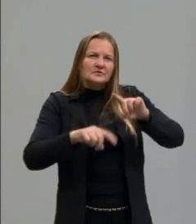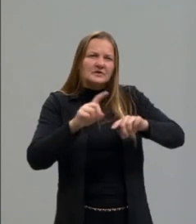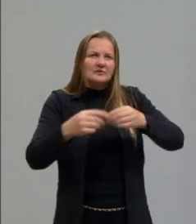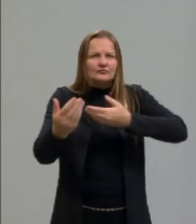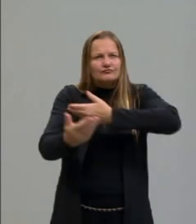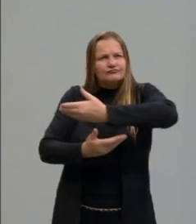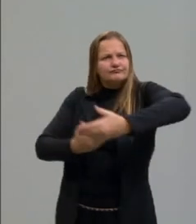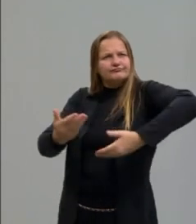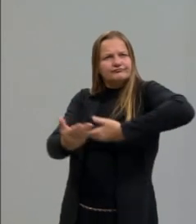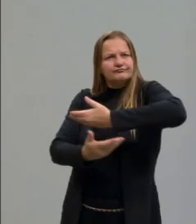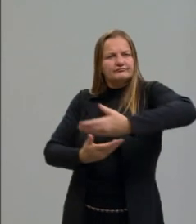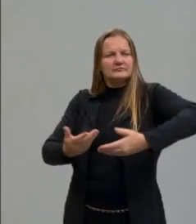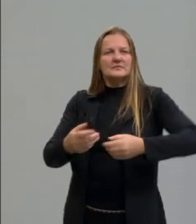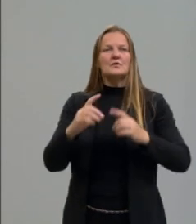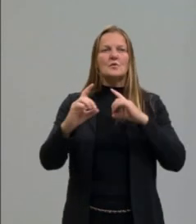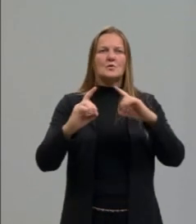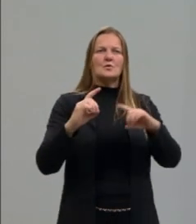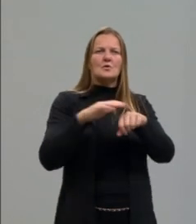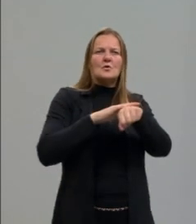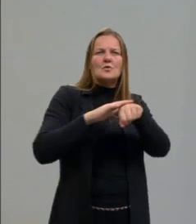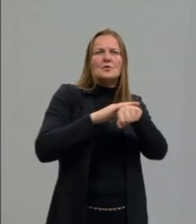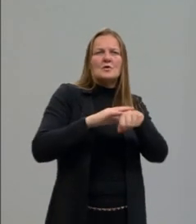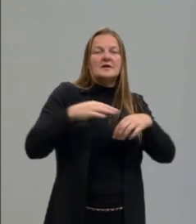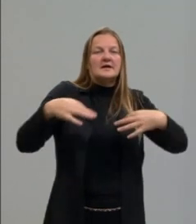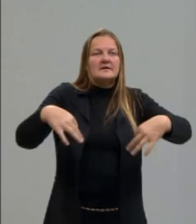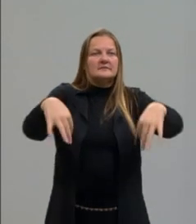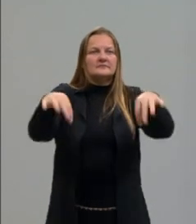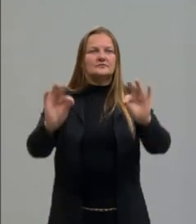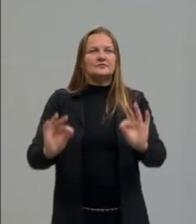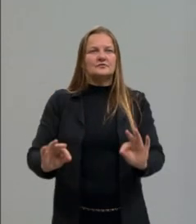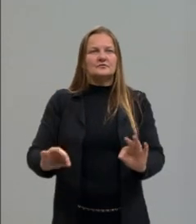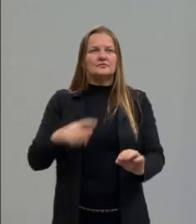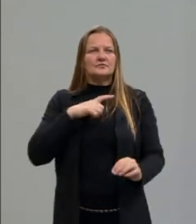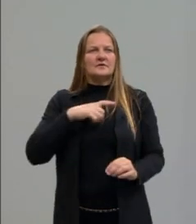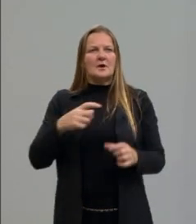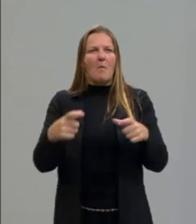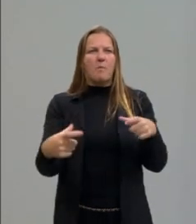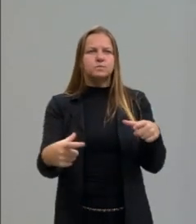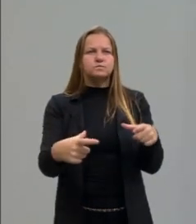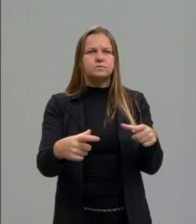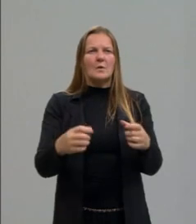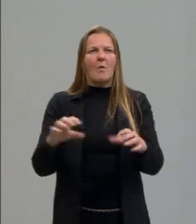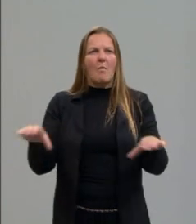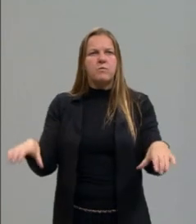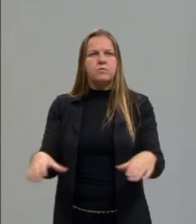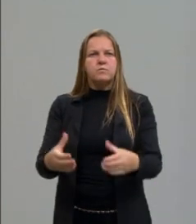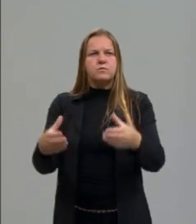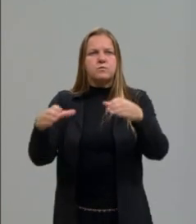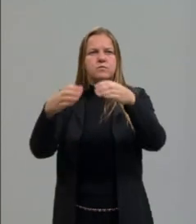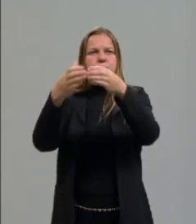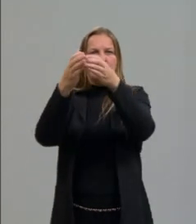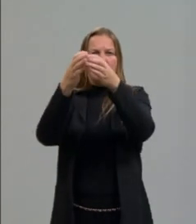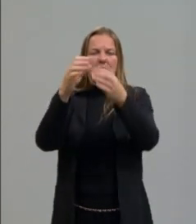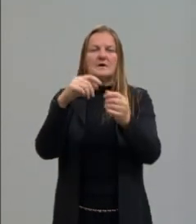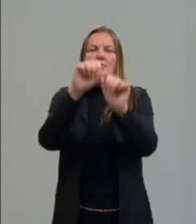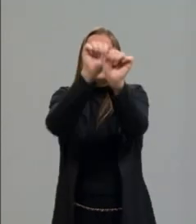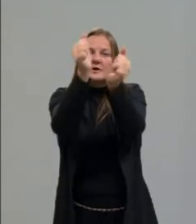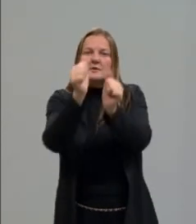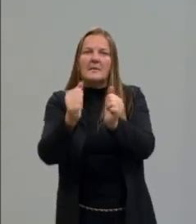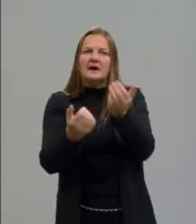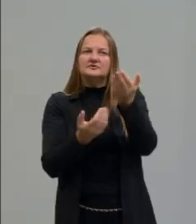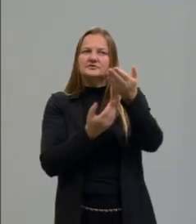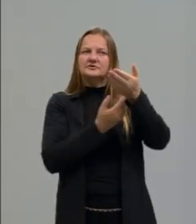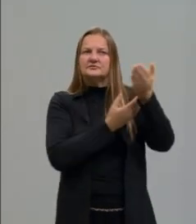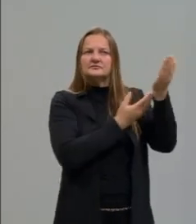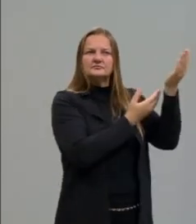objetos, debatendo, tem tecidos, tem pratos, tem vasos. Então, uma imagem aí demonstrando